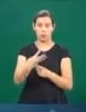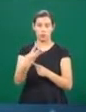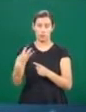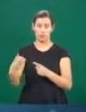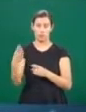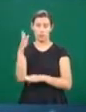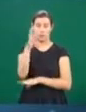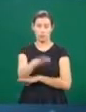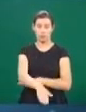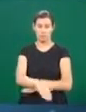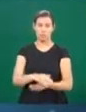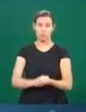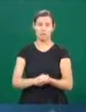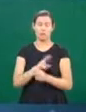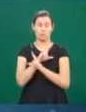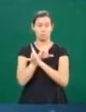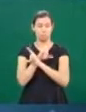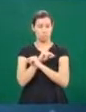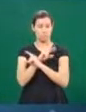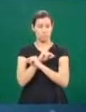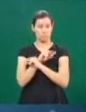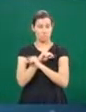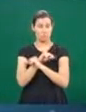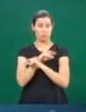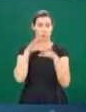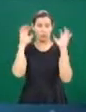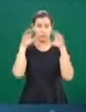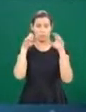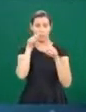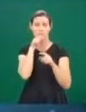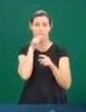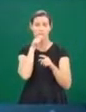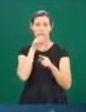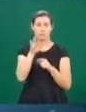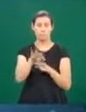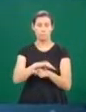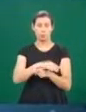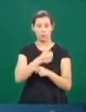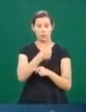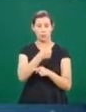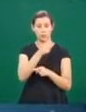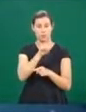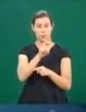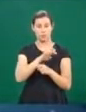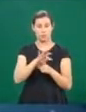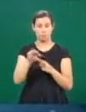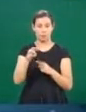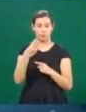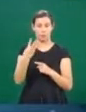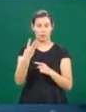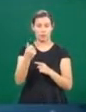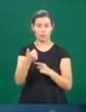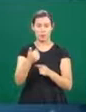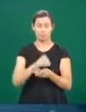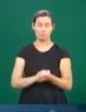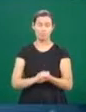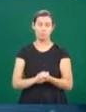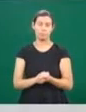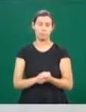da tarde. Já em Patos de Minas, também não chove. Mínima de 15 e máxima de 31 graus.